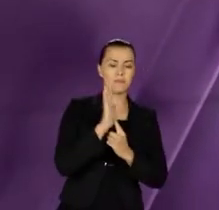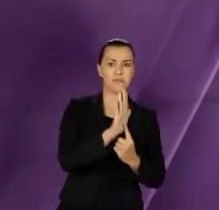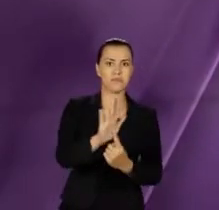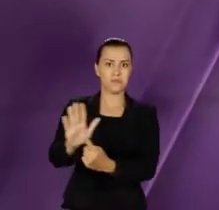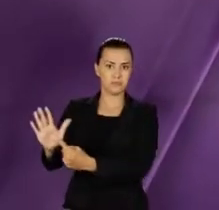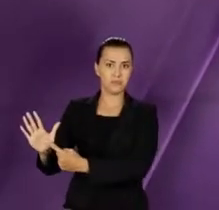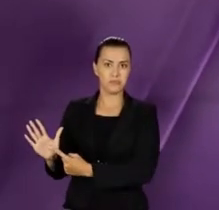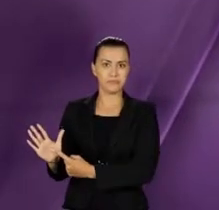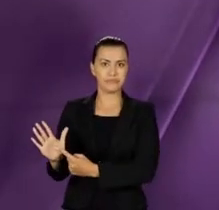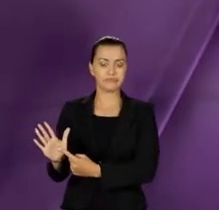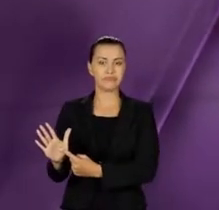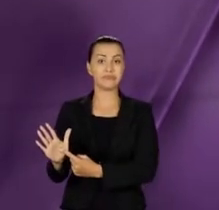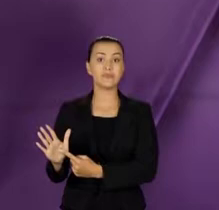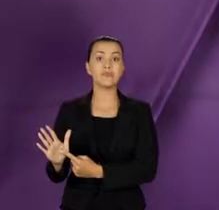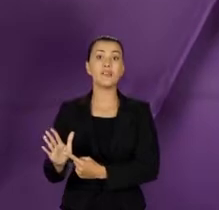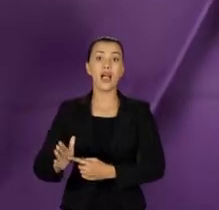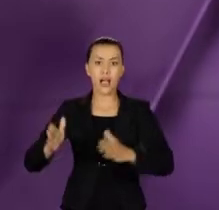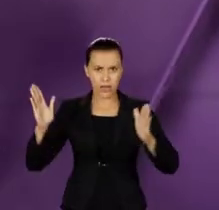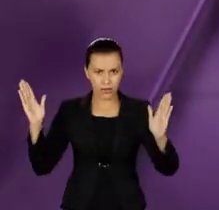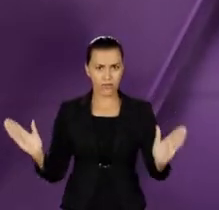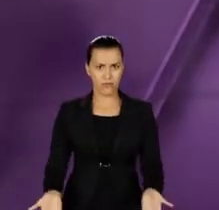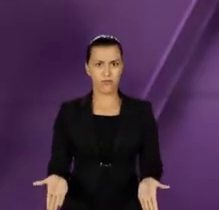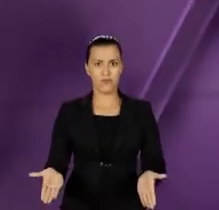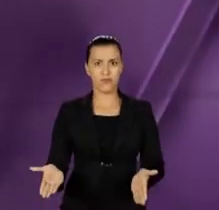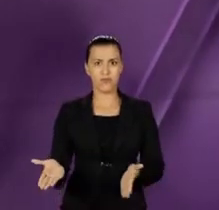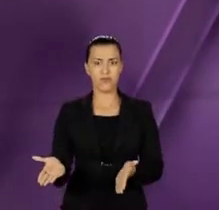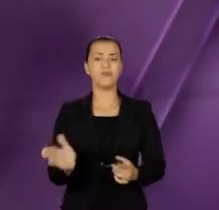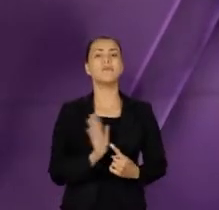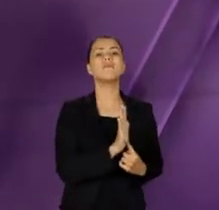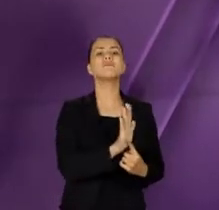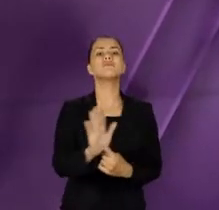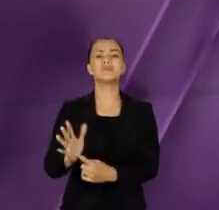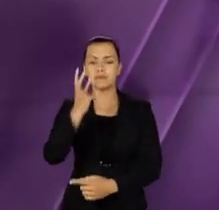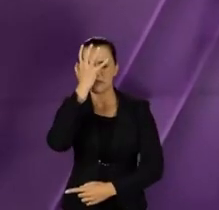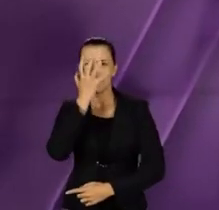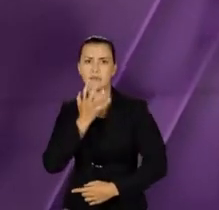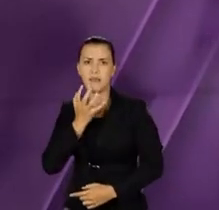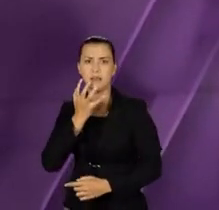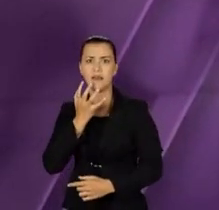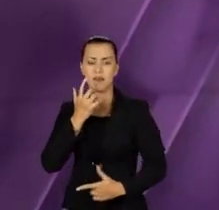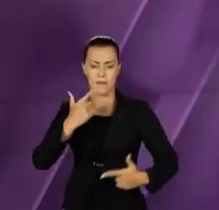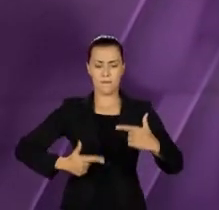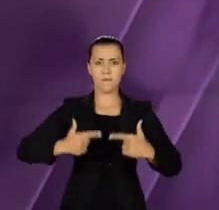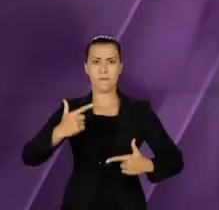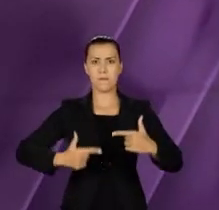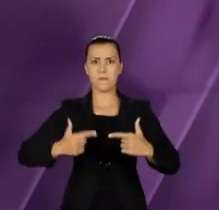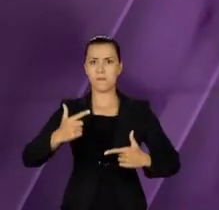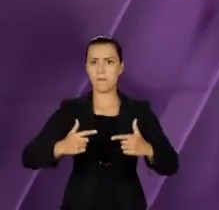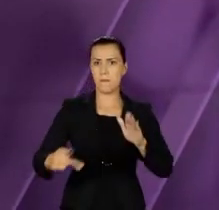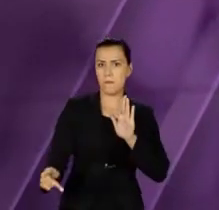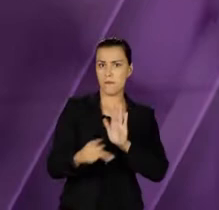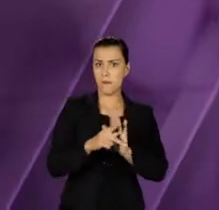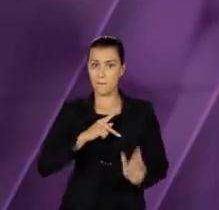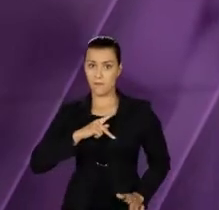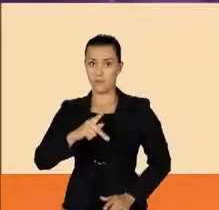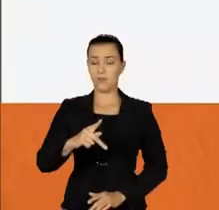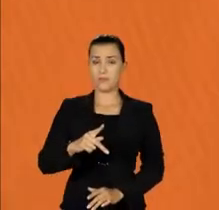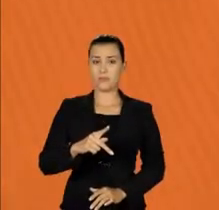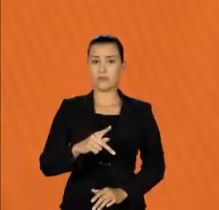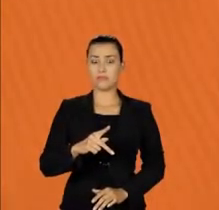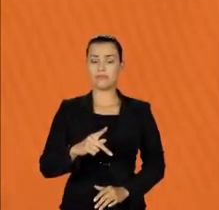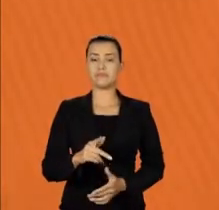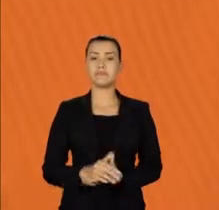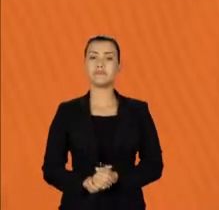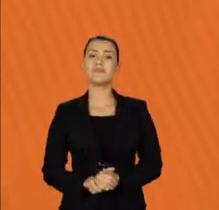tão vergonhosas. Chegou a hora de colocar em prática, de forma séria, as políticas públicas já existentes.